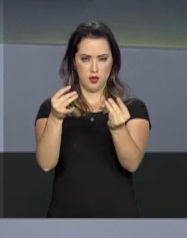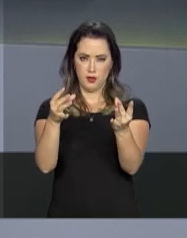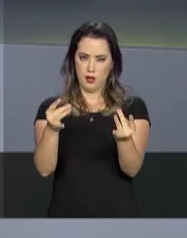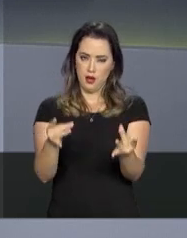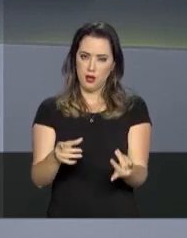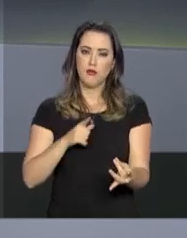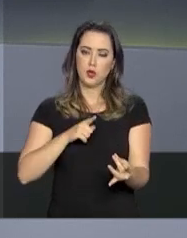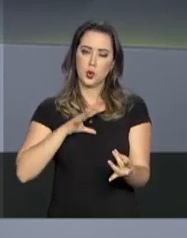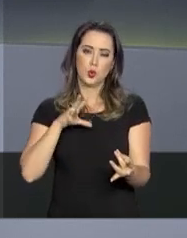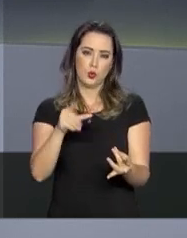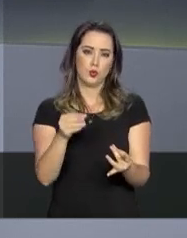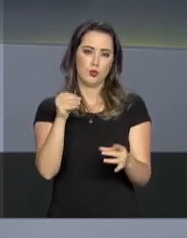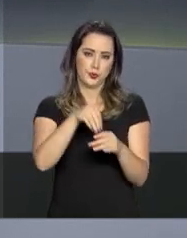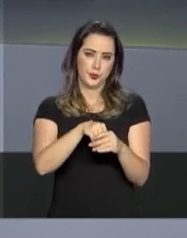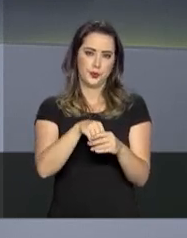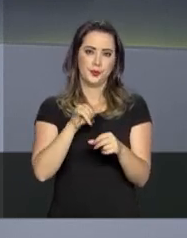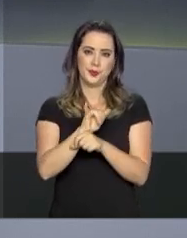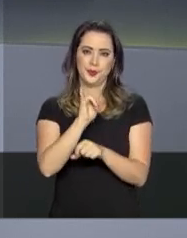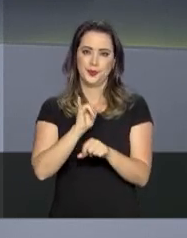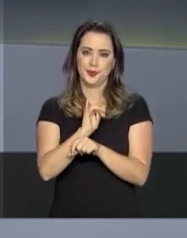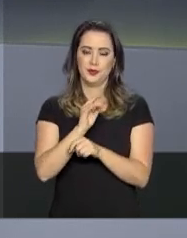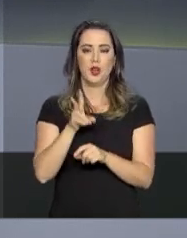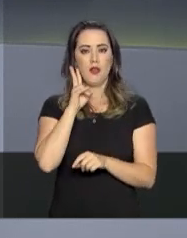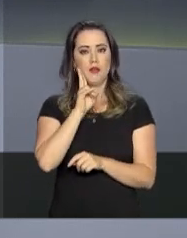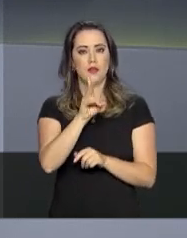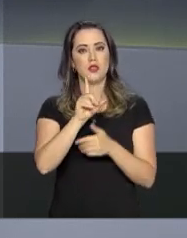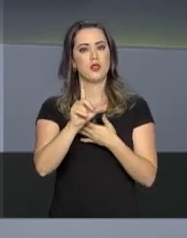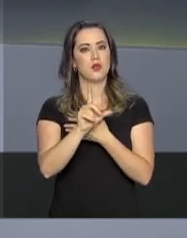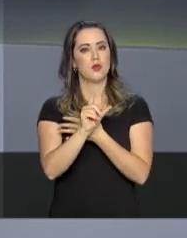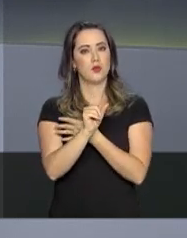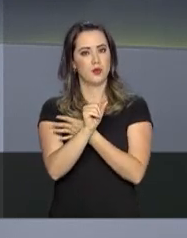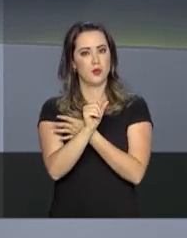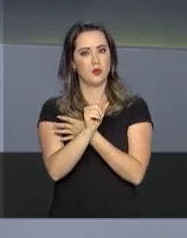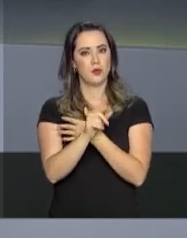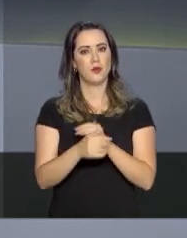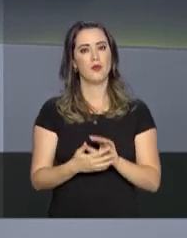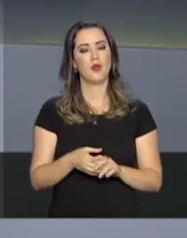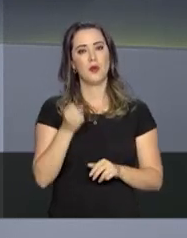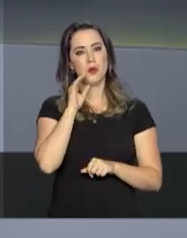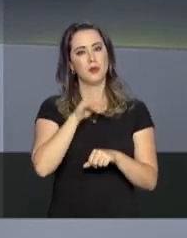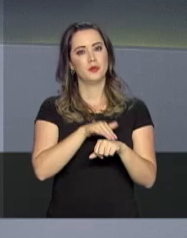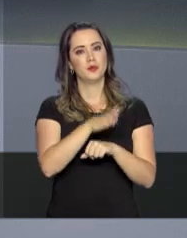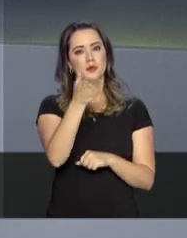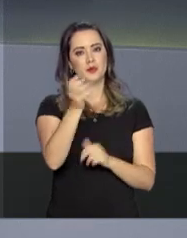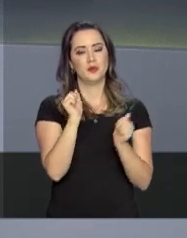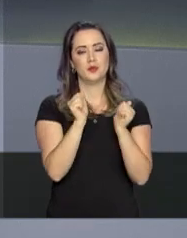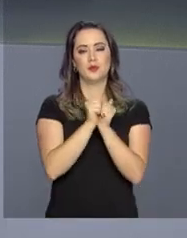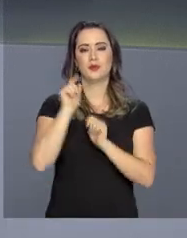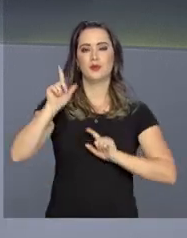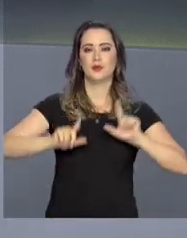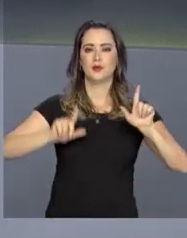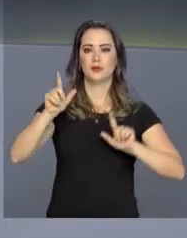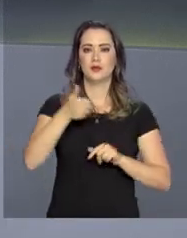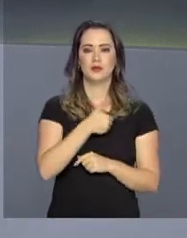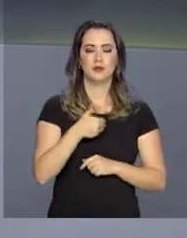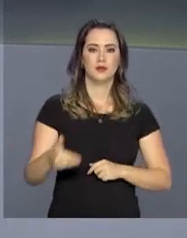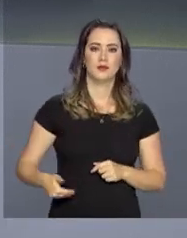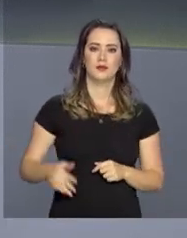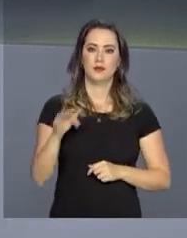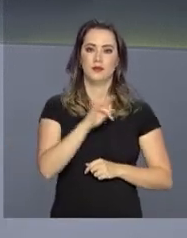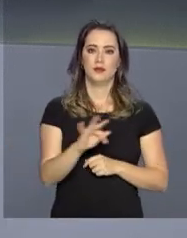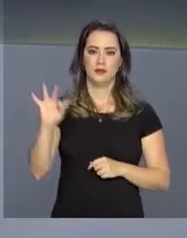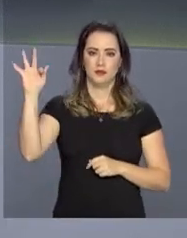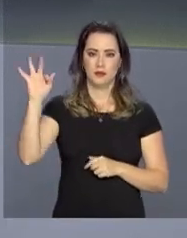disponíveis em nosso canal no YouTube. Acesse também o nosso portal no Twitter. Uma boa noite para você e continue com a gente aqui na